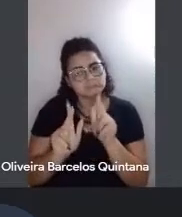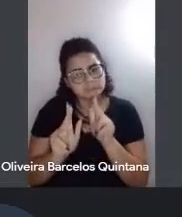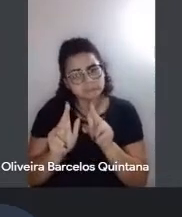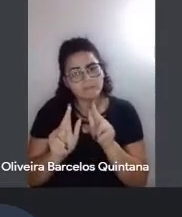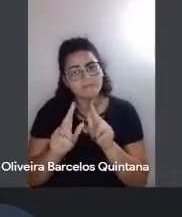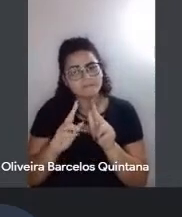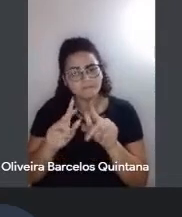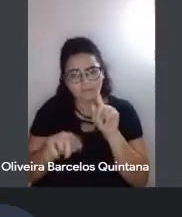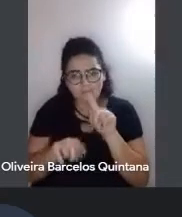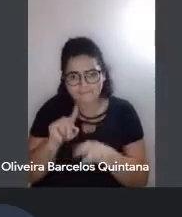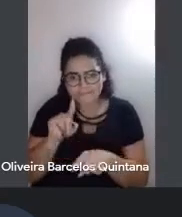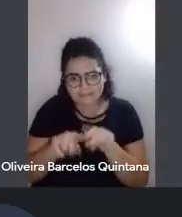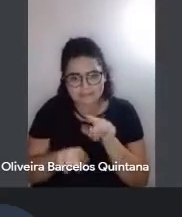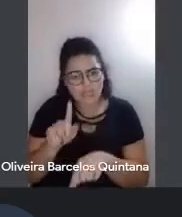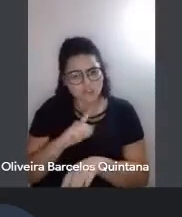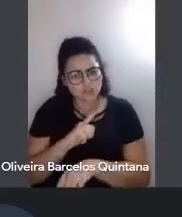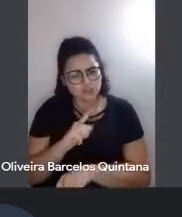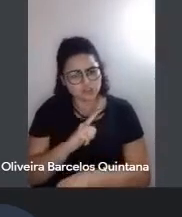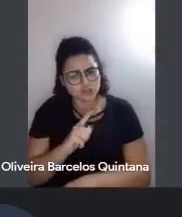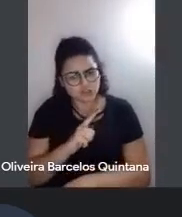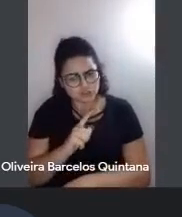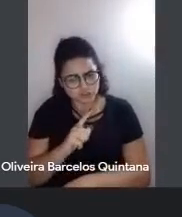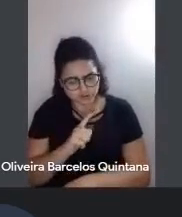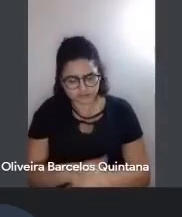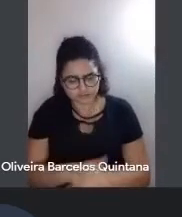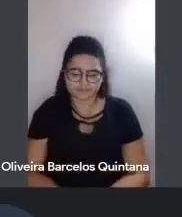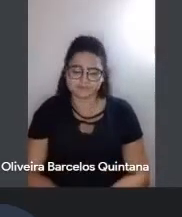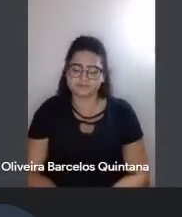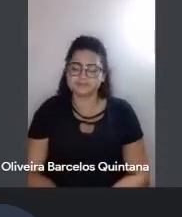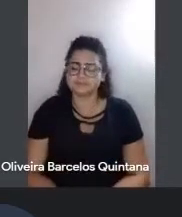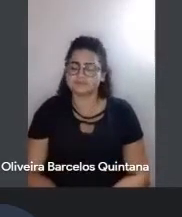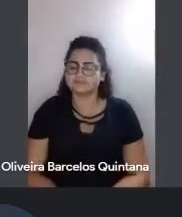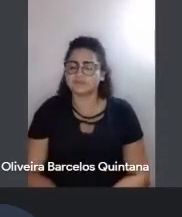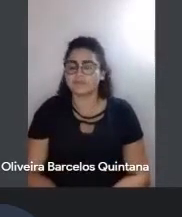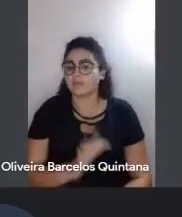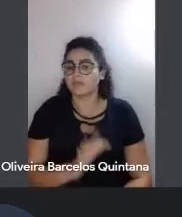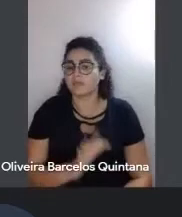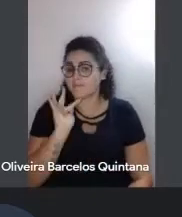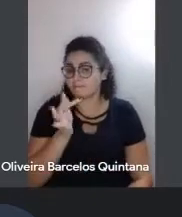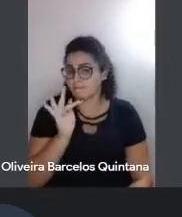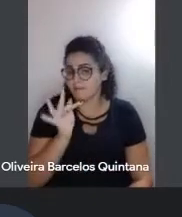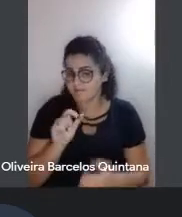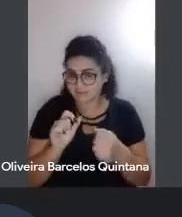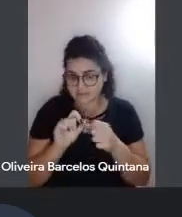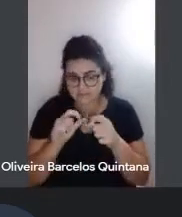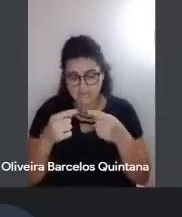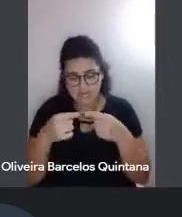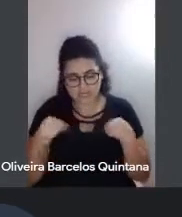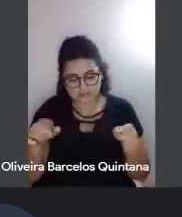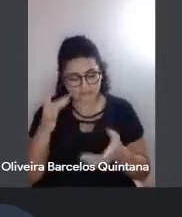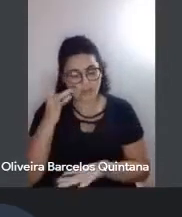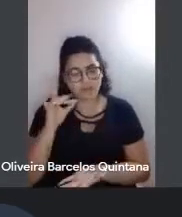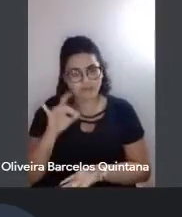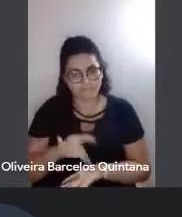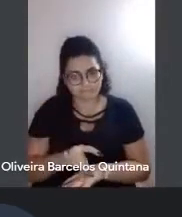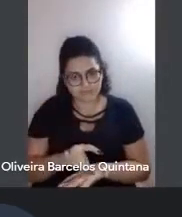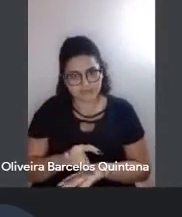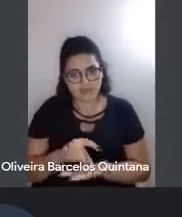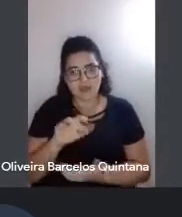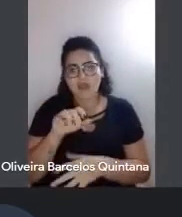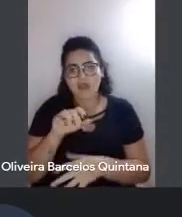material que nós temos espalhado. Então, em breve, nós vamos fazer um lançamento oficial do Caravanas